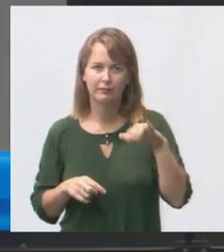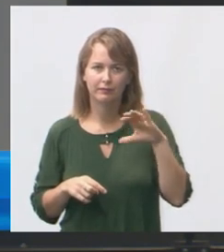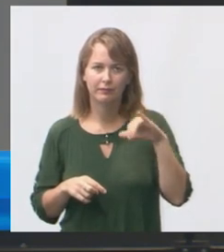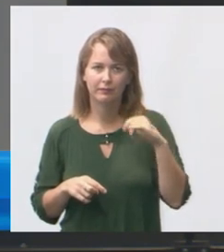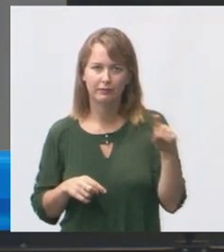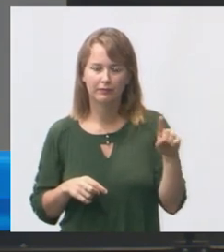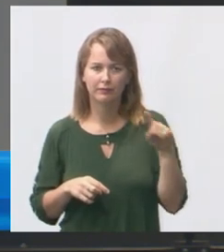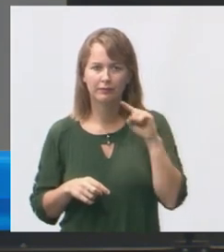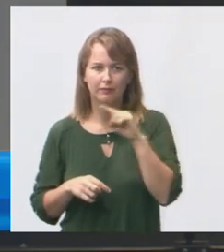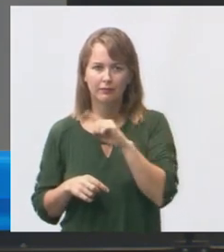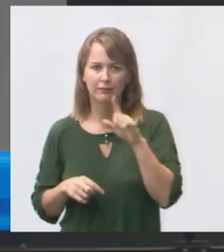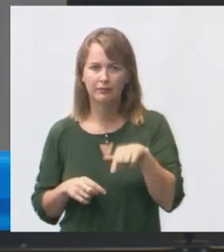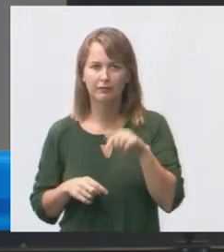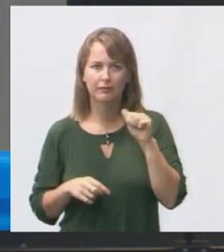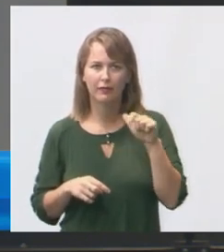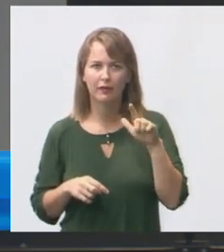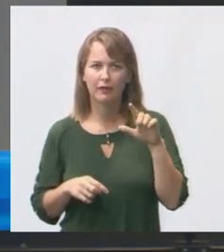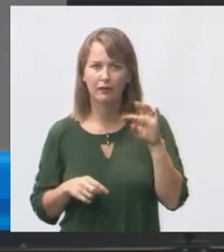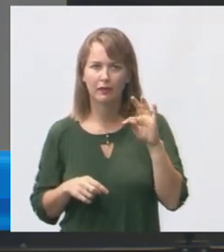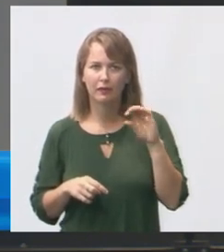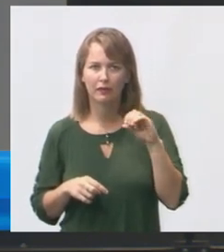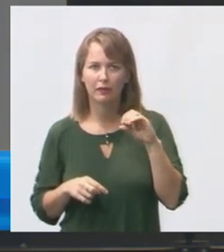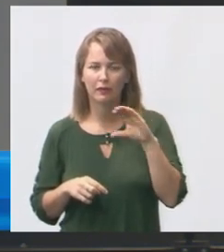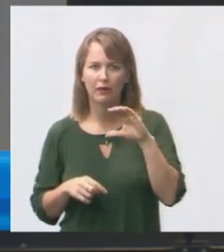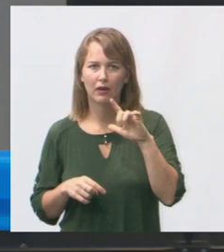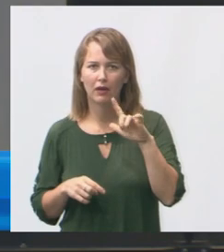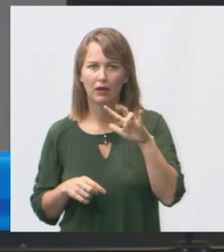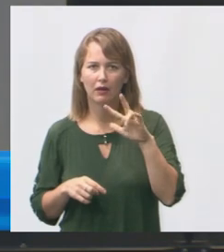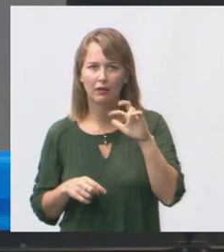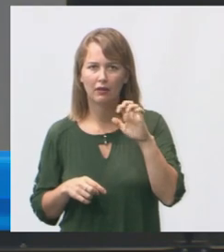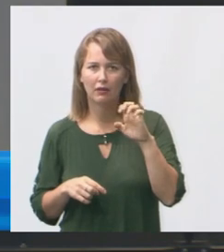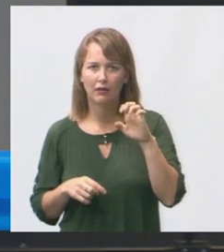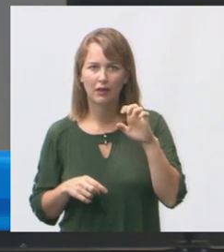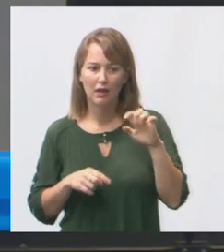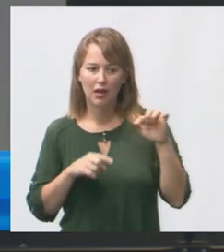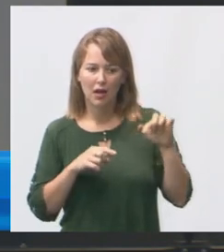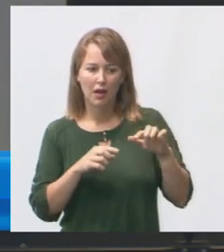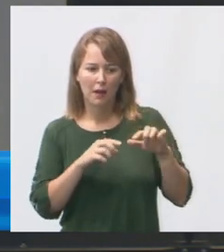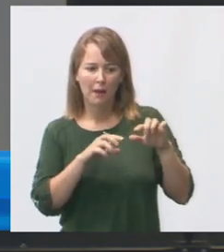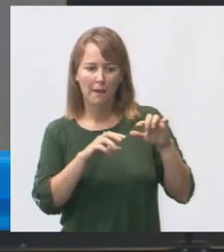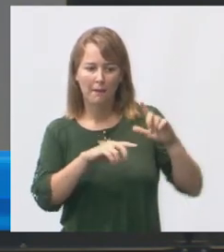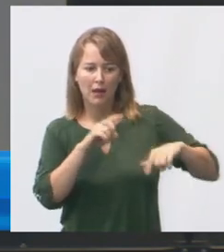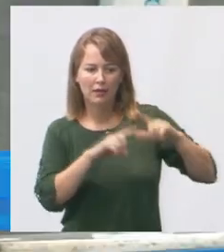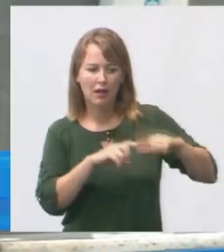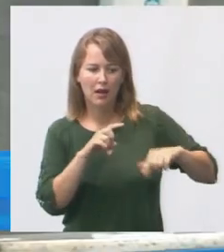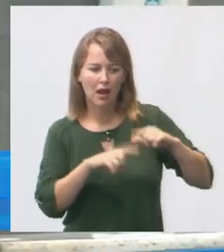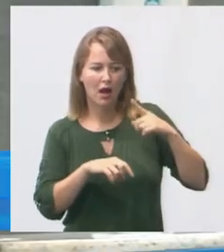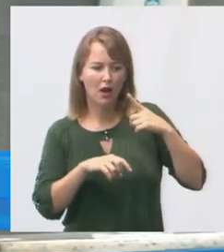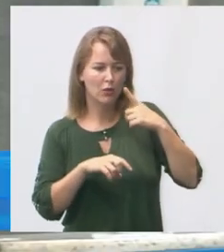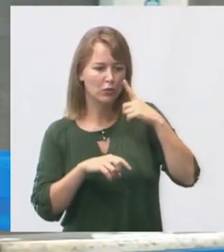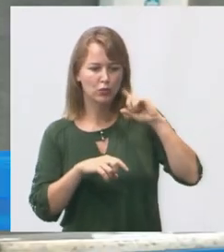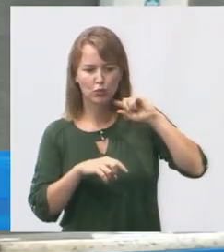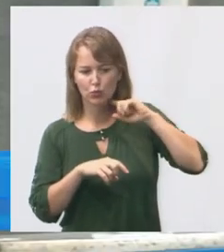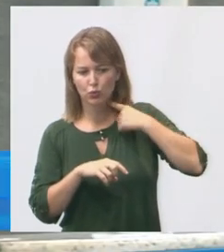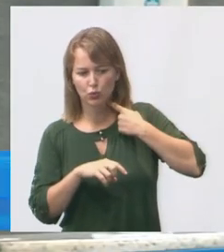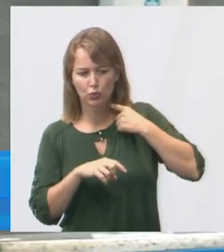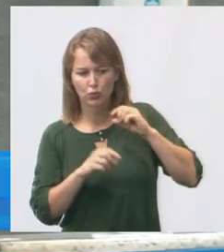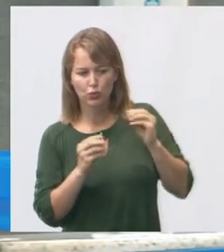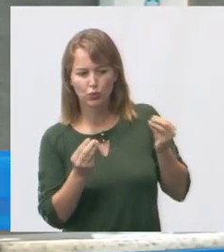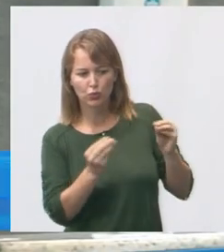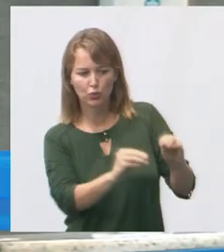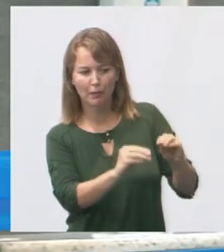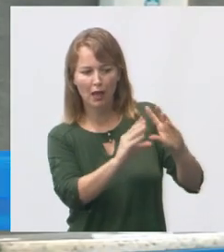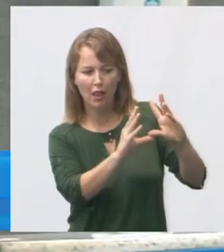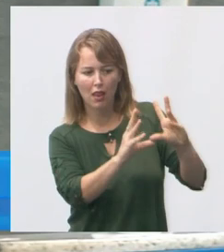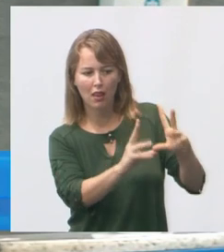aqui é para você coloca material contaminado para poder descontaminar material do dia